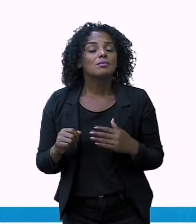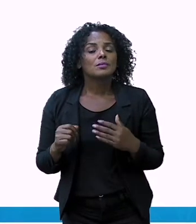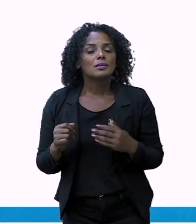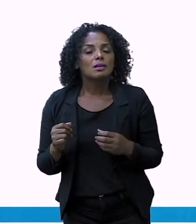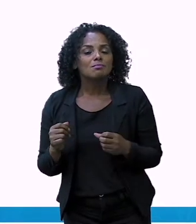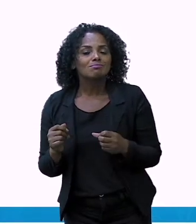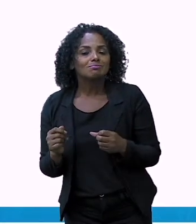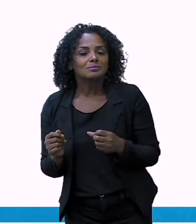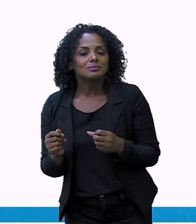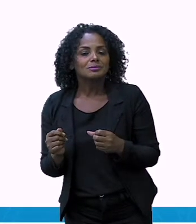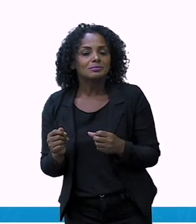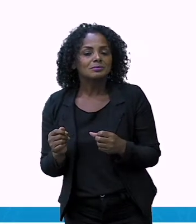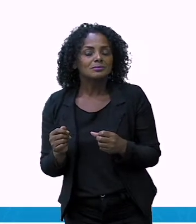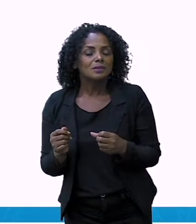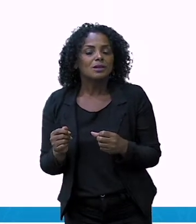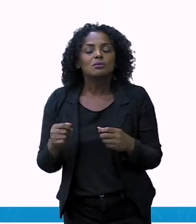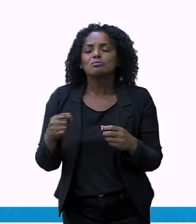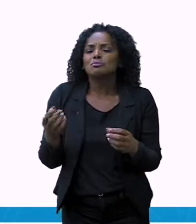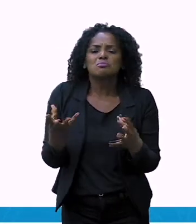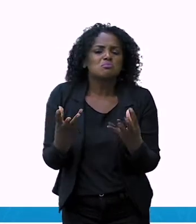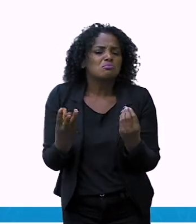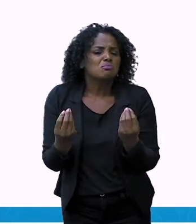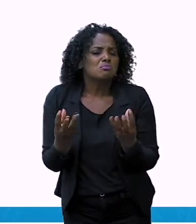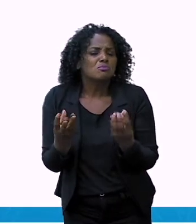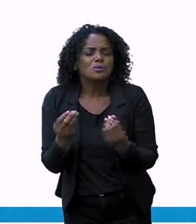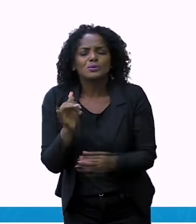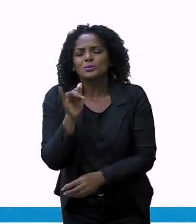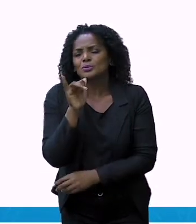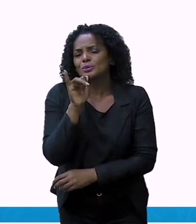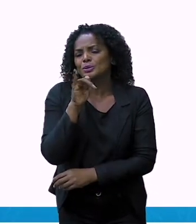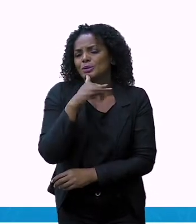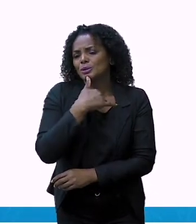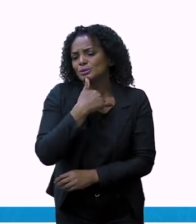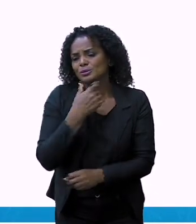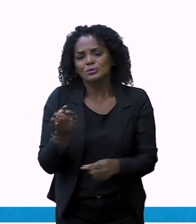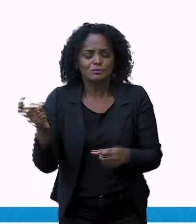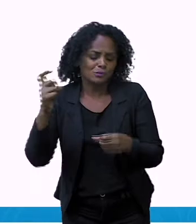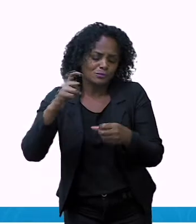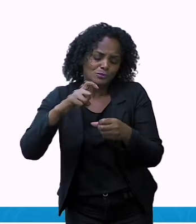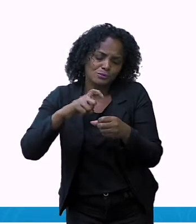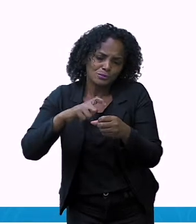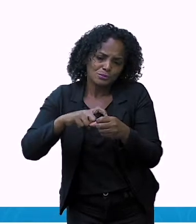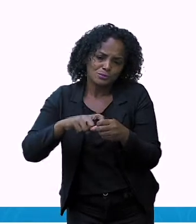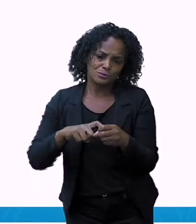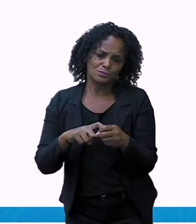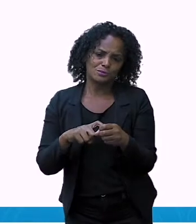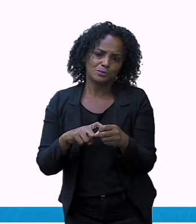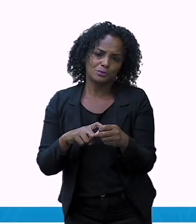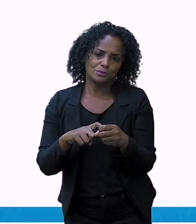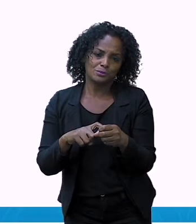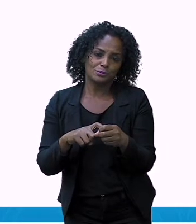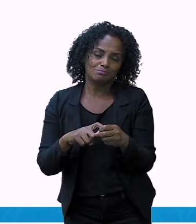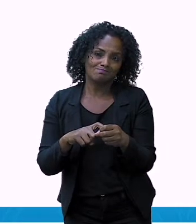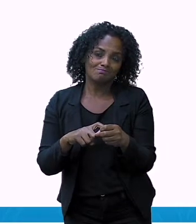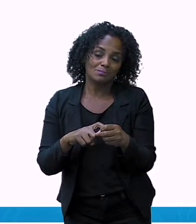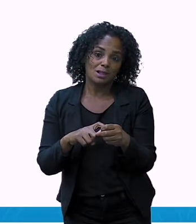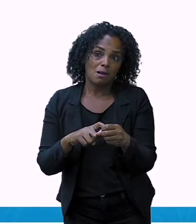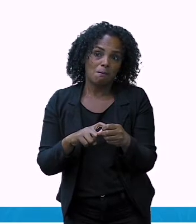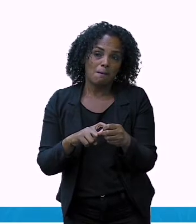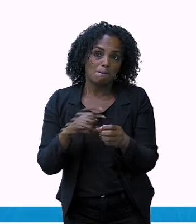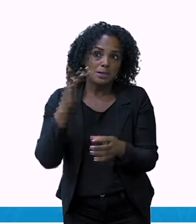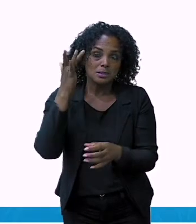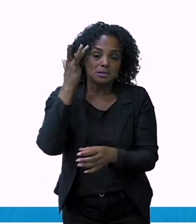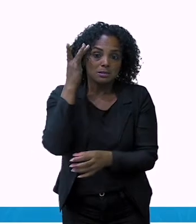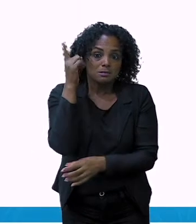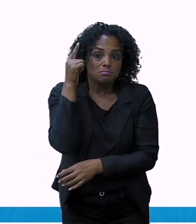Voltou para trás muito, muito triste, até que alguém teve uma ideia.